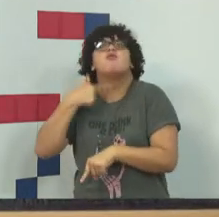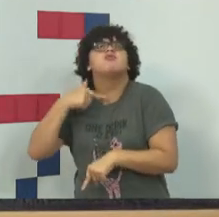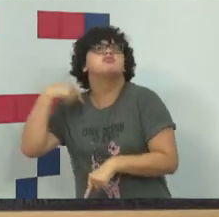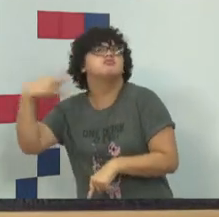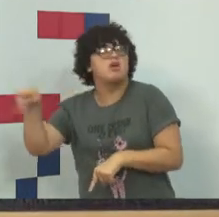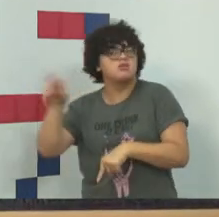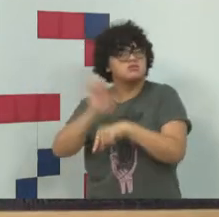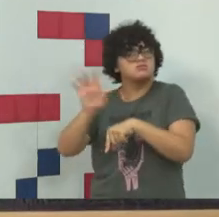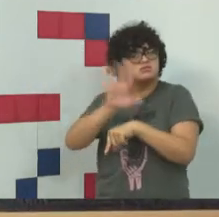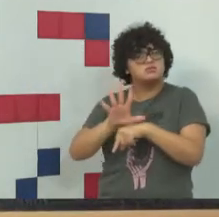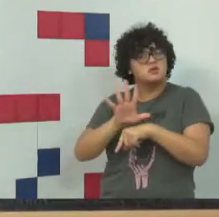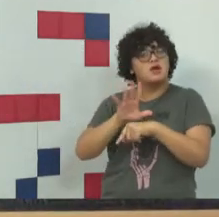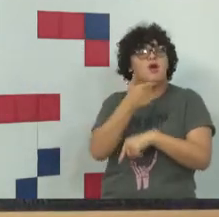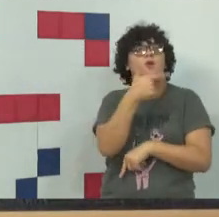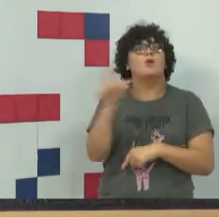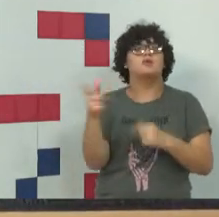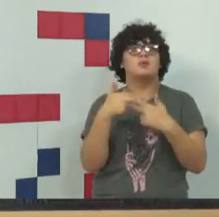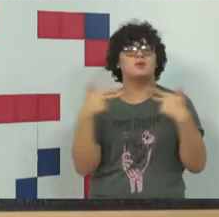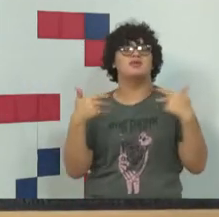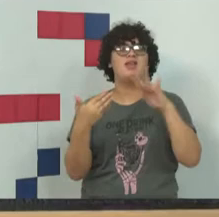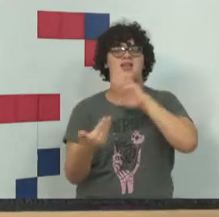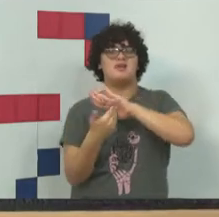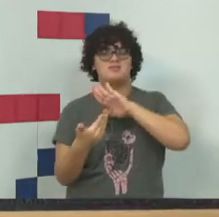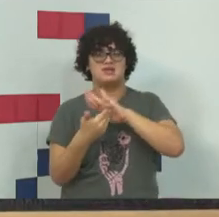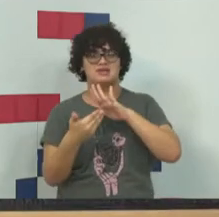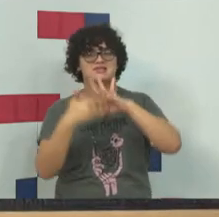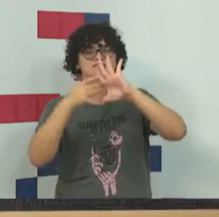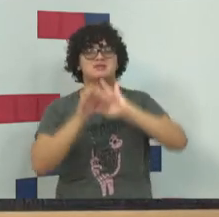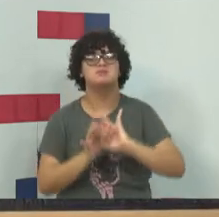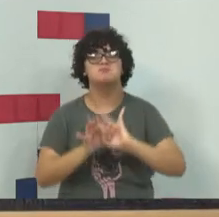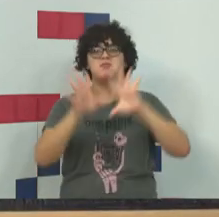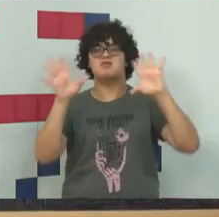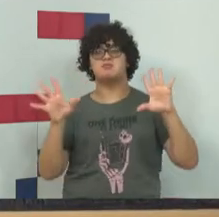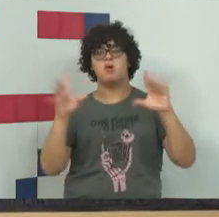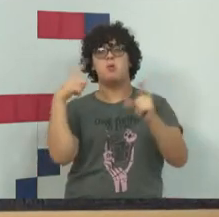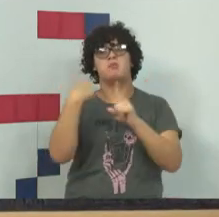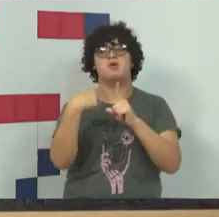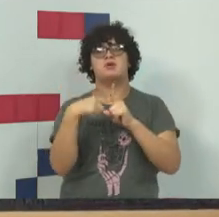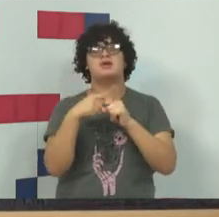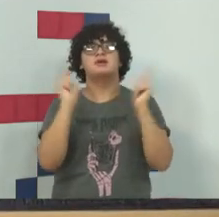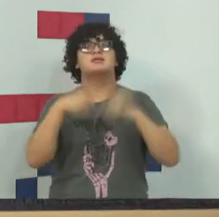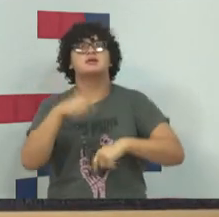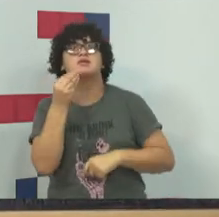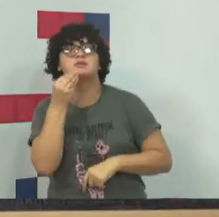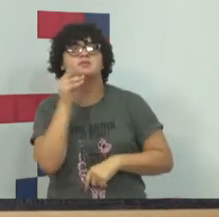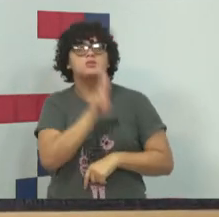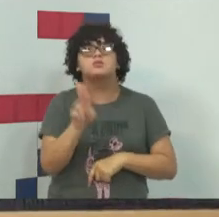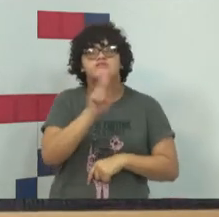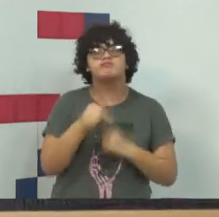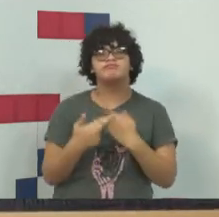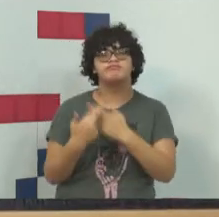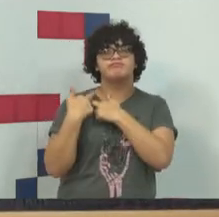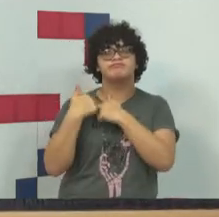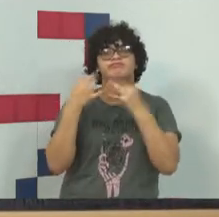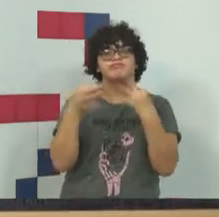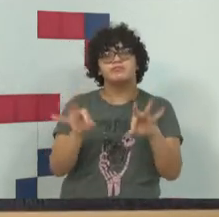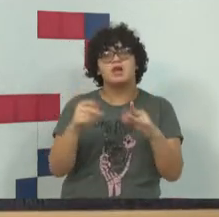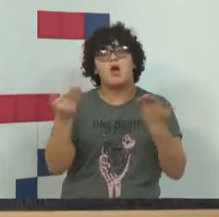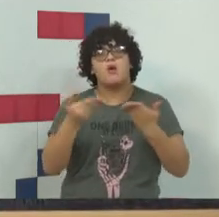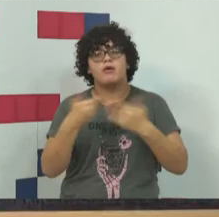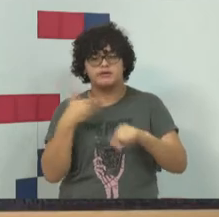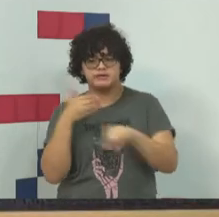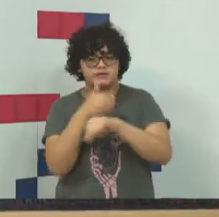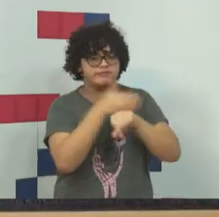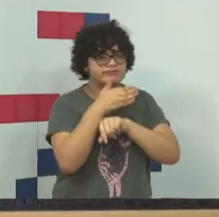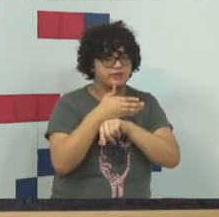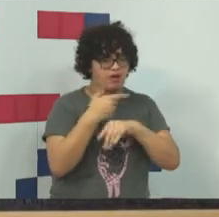Outra coisa são os limites da liberdade de expressão porque não são usados de forma responsável. E eu ultrapasso